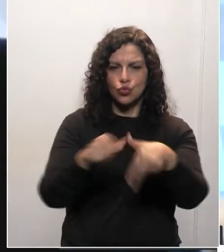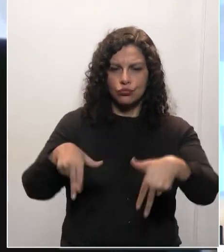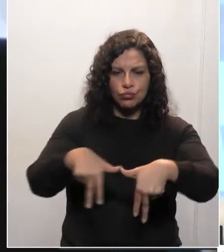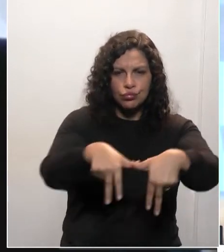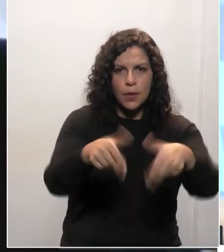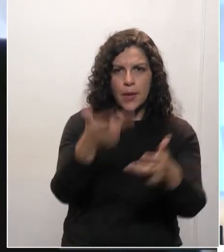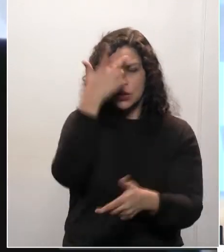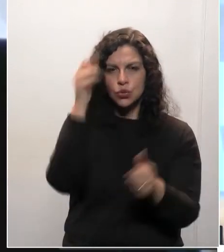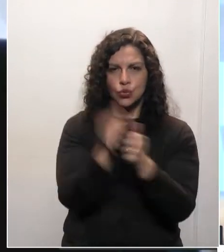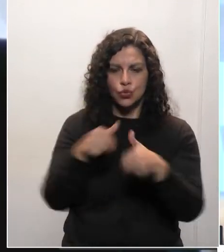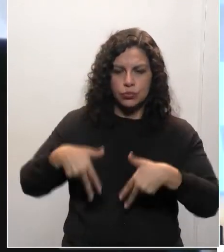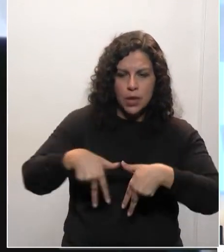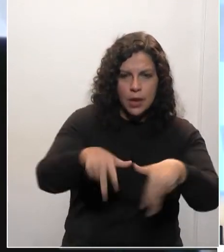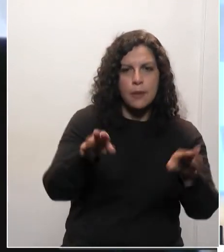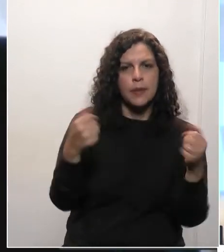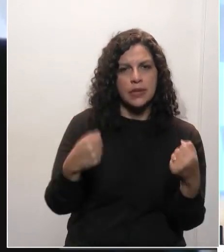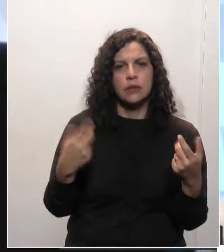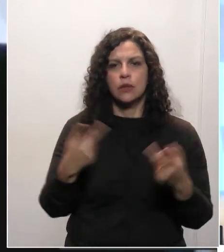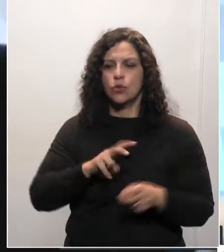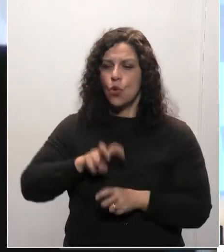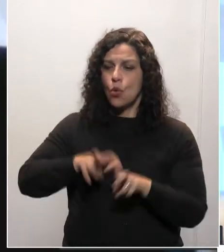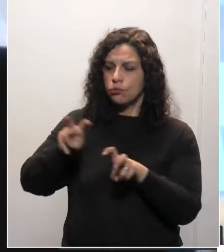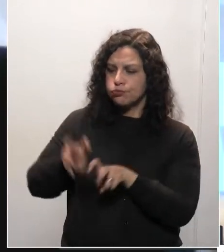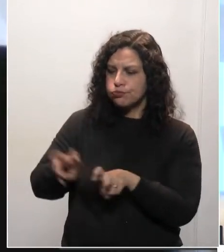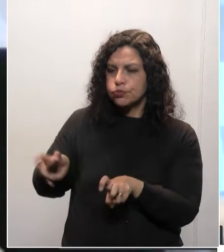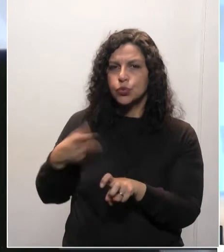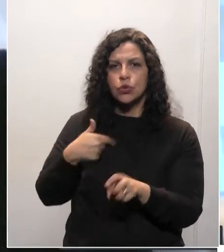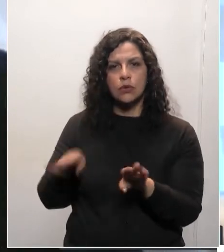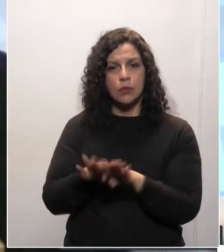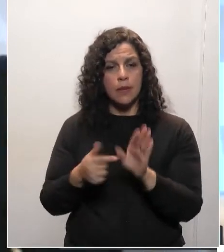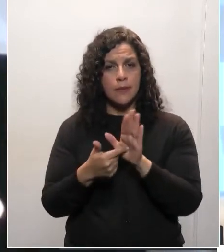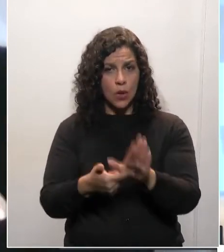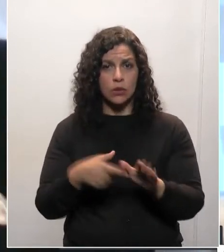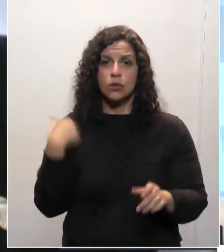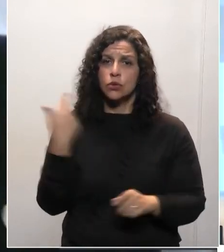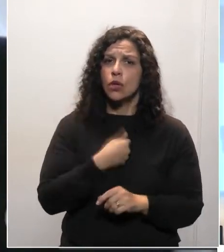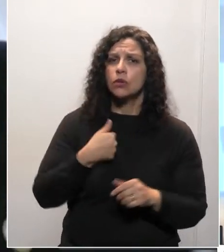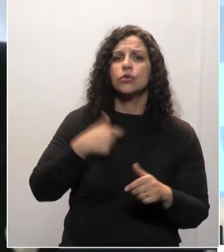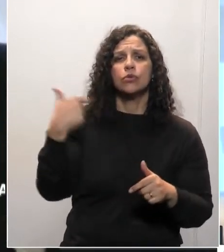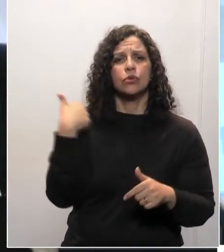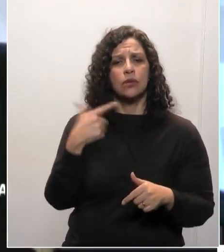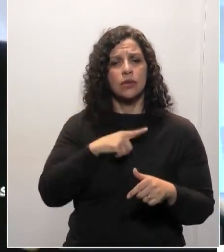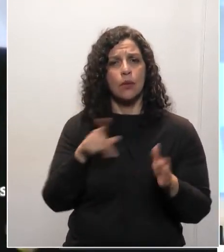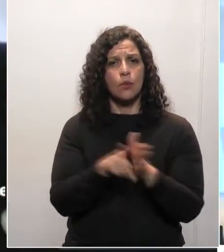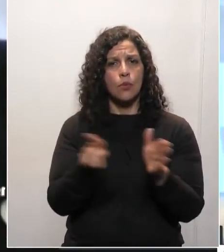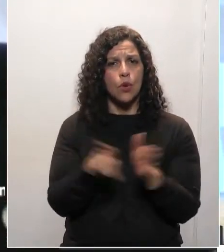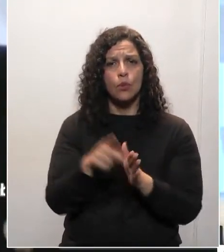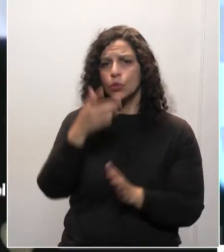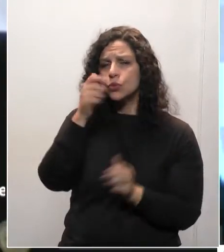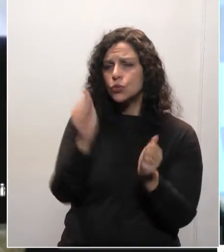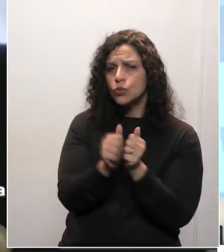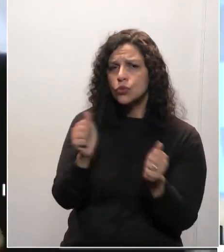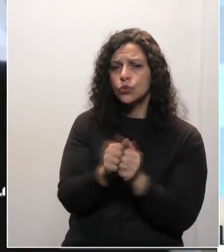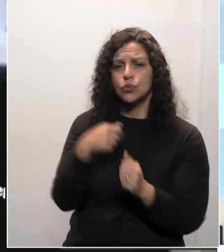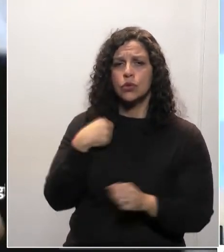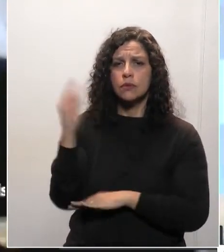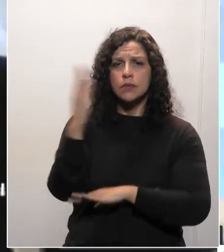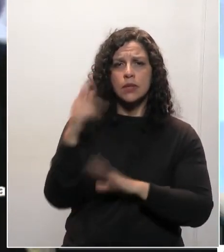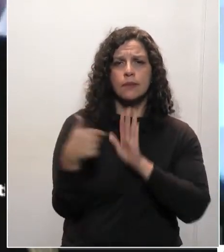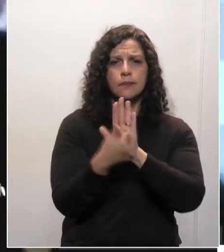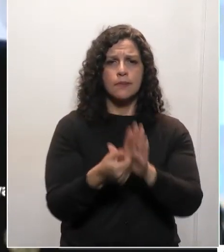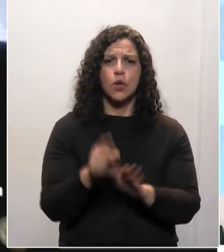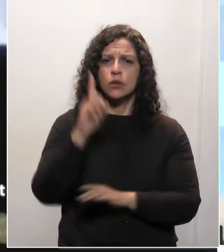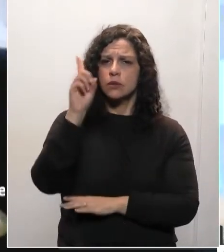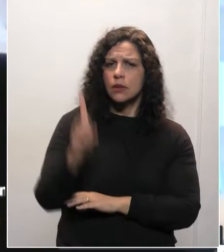o espectador necessite ocupar mais de um assento. Demonstrando qual temos dentro do nosso mandato, uma de nossas bandeiras